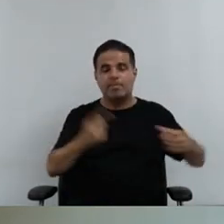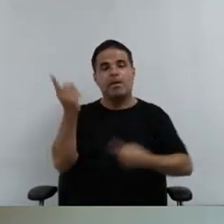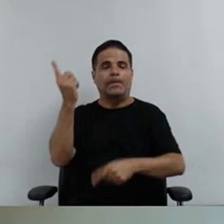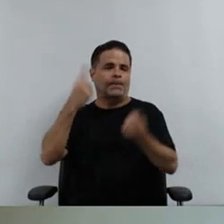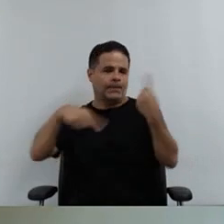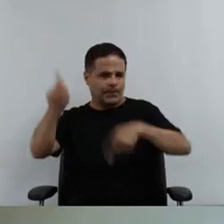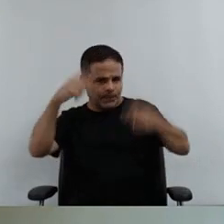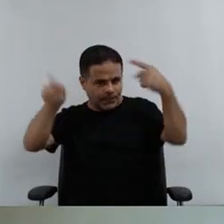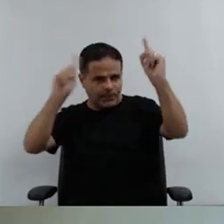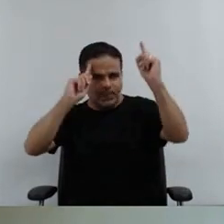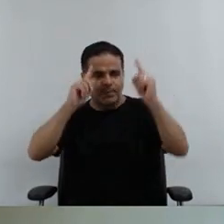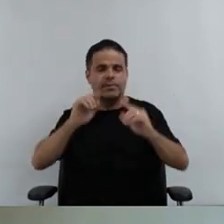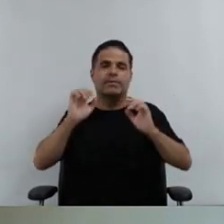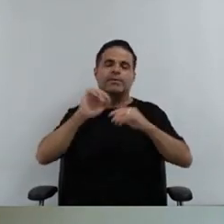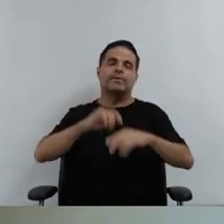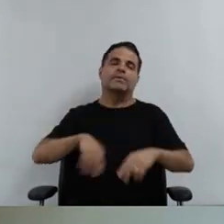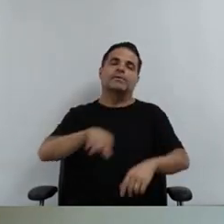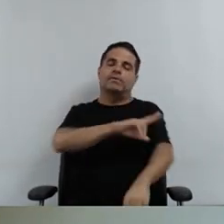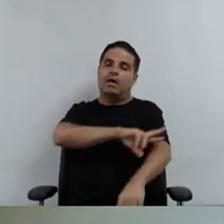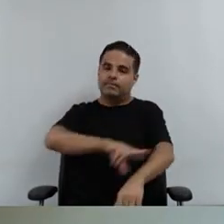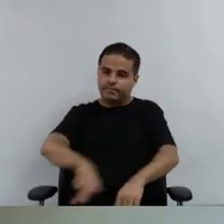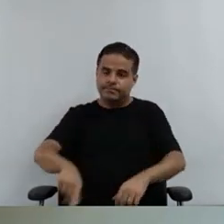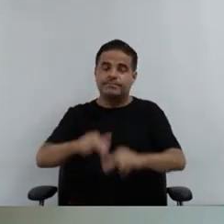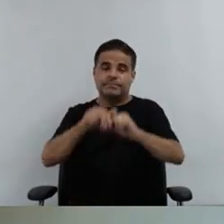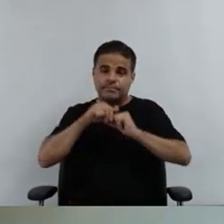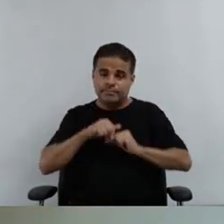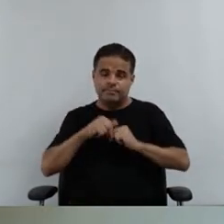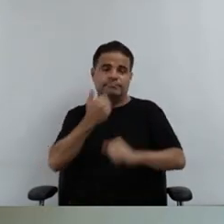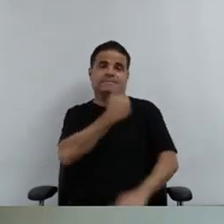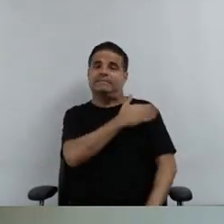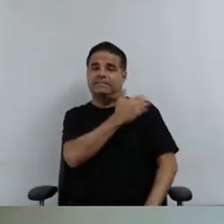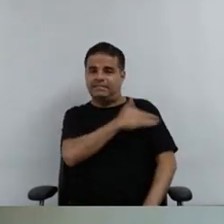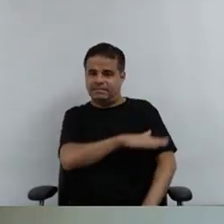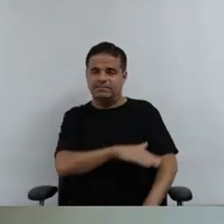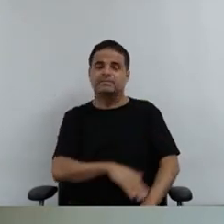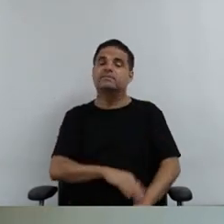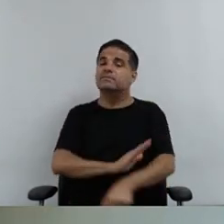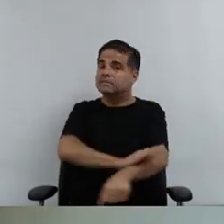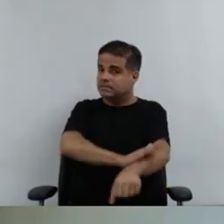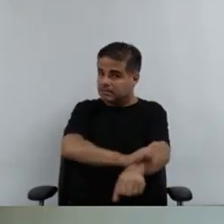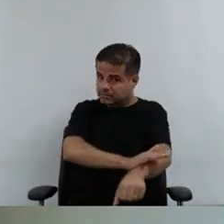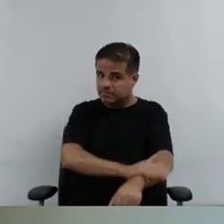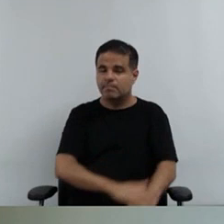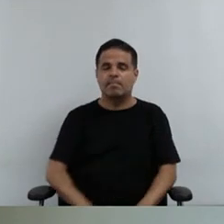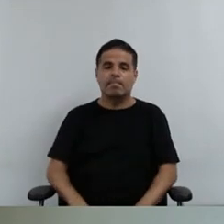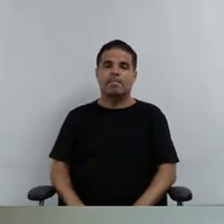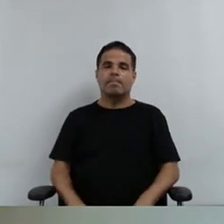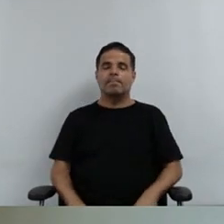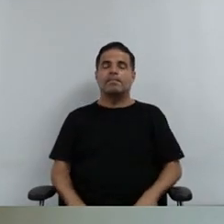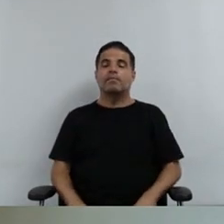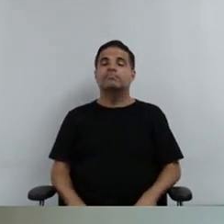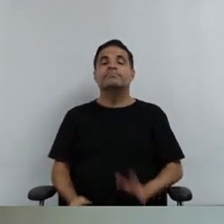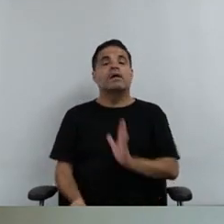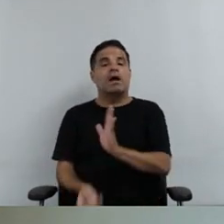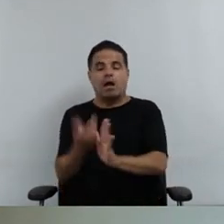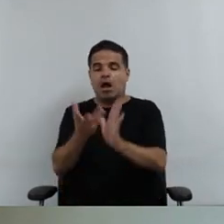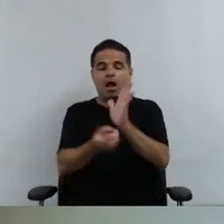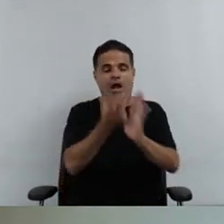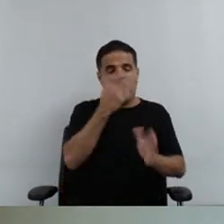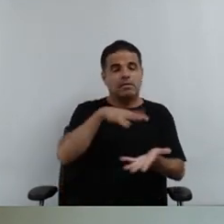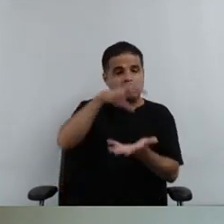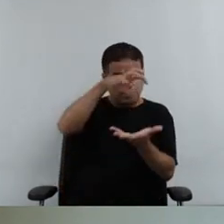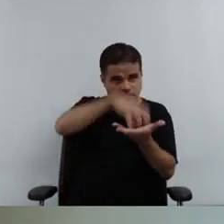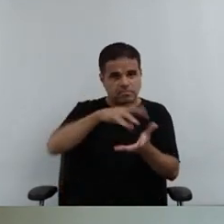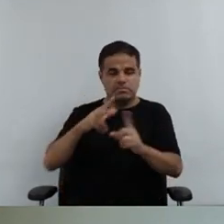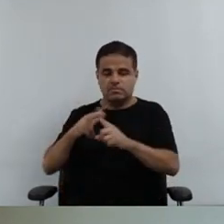das desigualdades étnicas decorrentes do preconceito e da discriminação étnica. E a criação desse núcleo, a